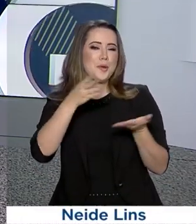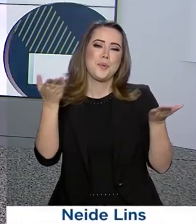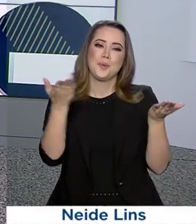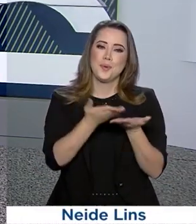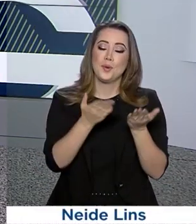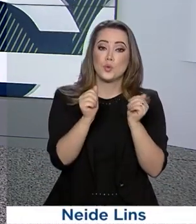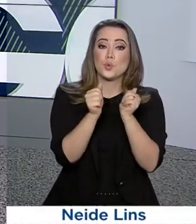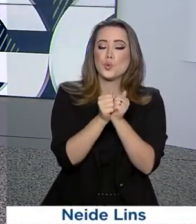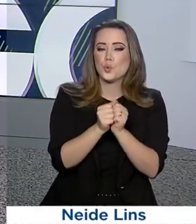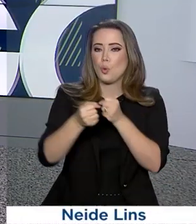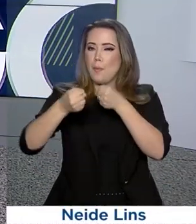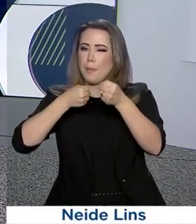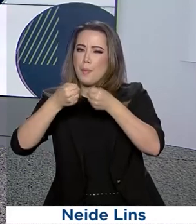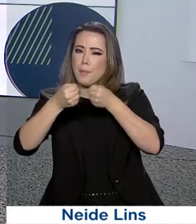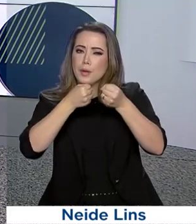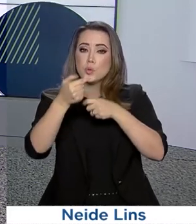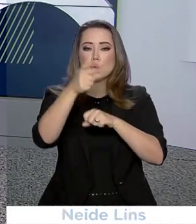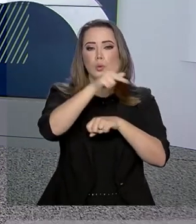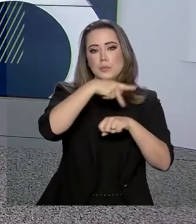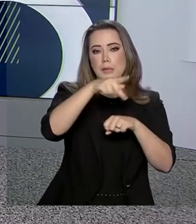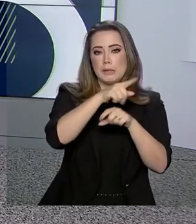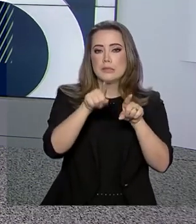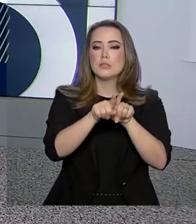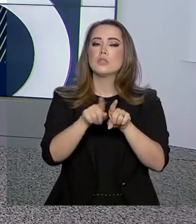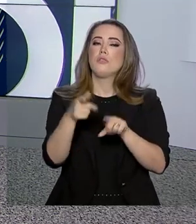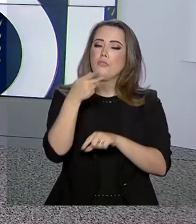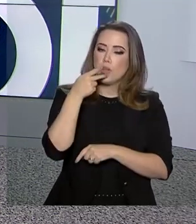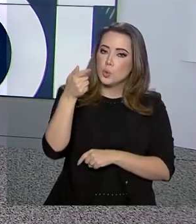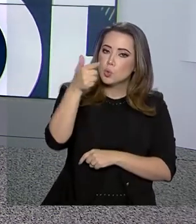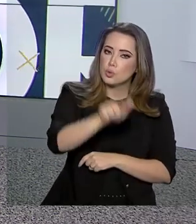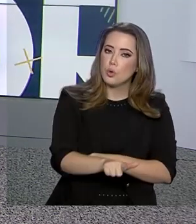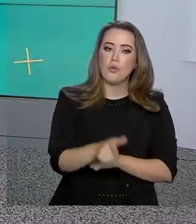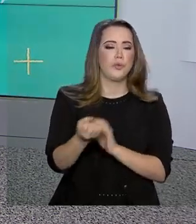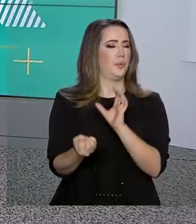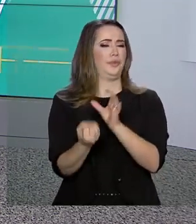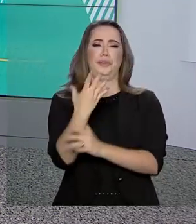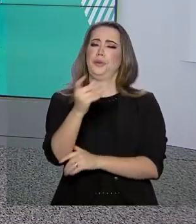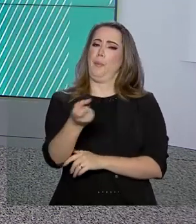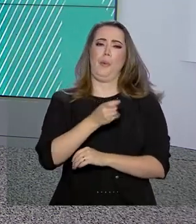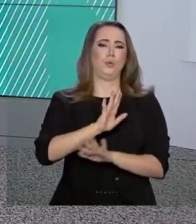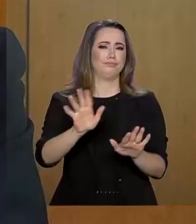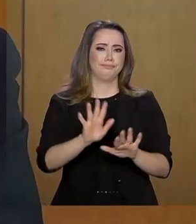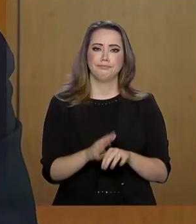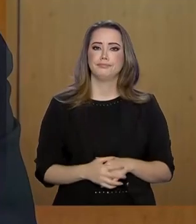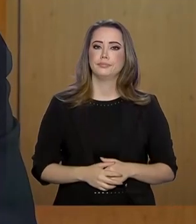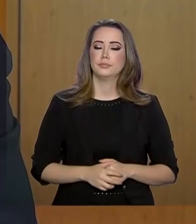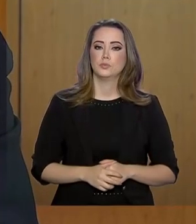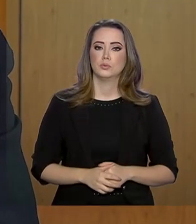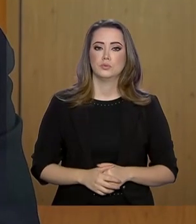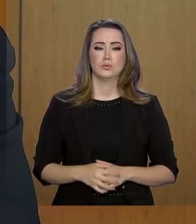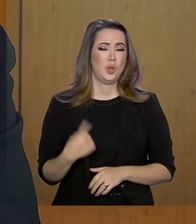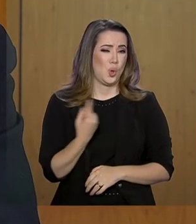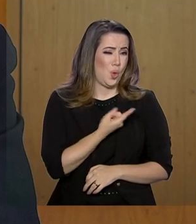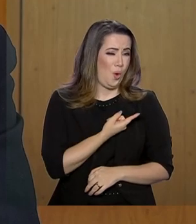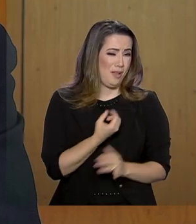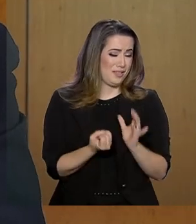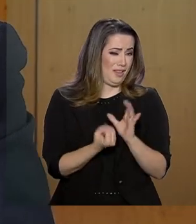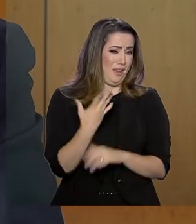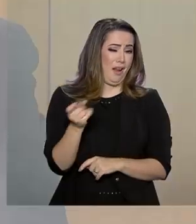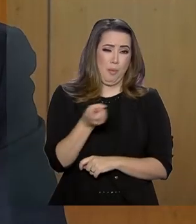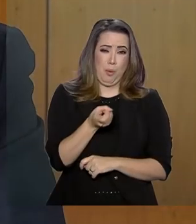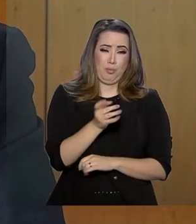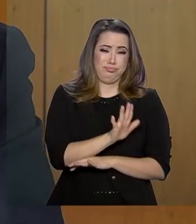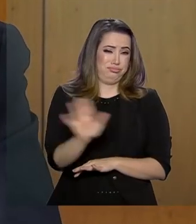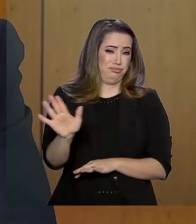manhã hoje com jornalistas estrangeiros e voltou a dizer que não vai criar impostos. Não criaremos nenhum novo